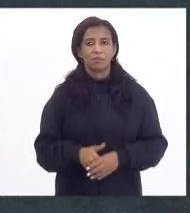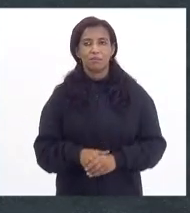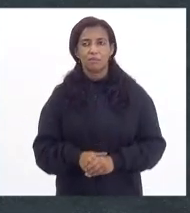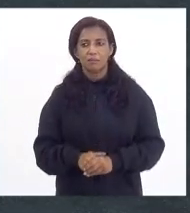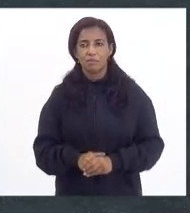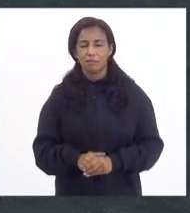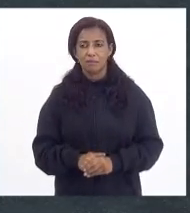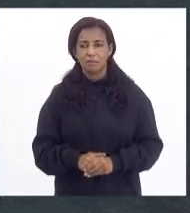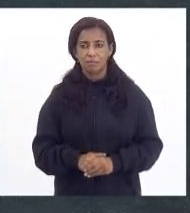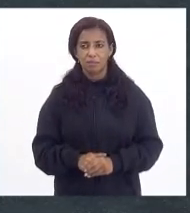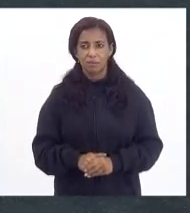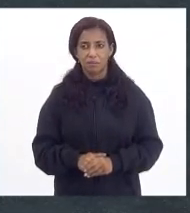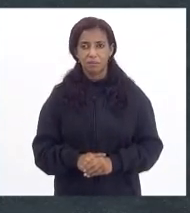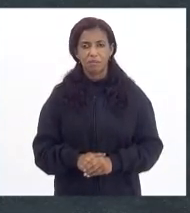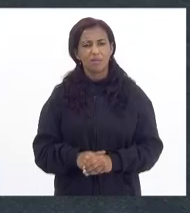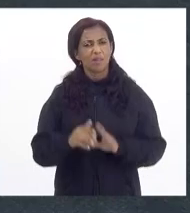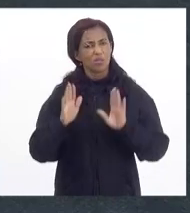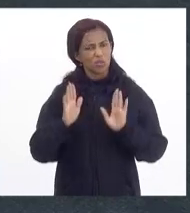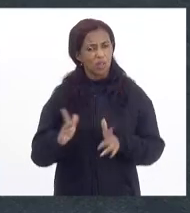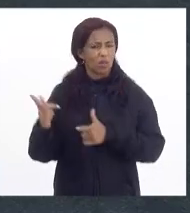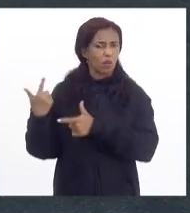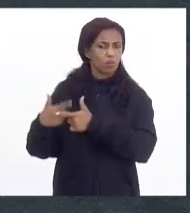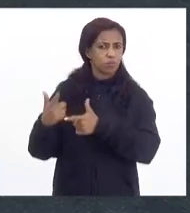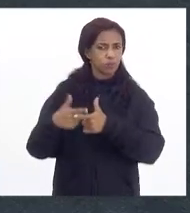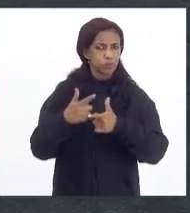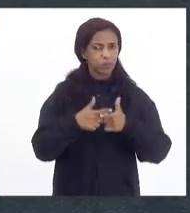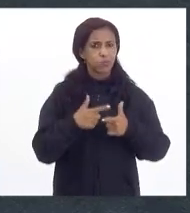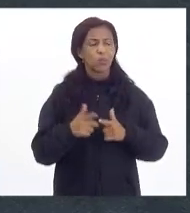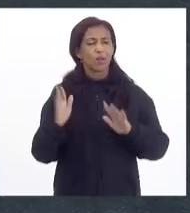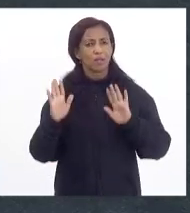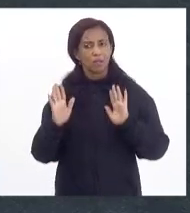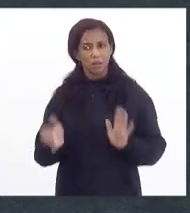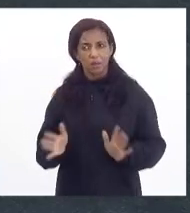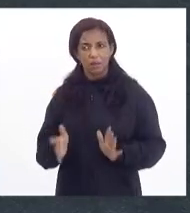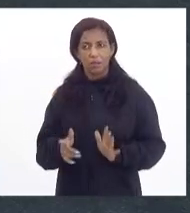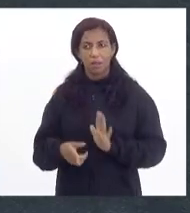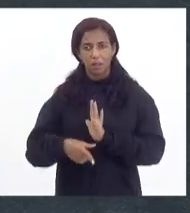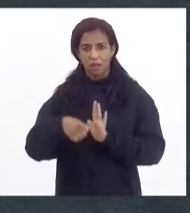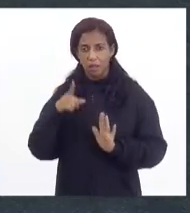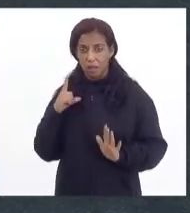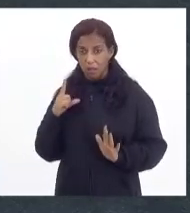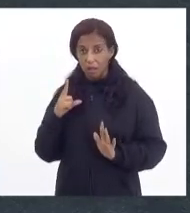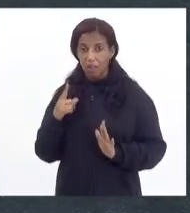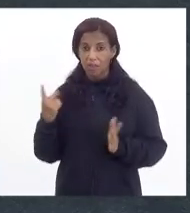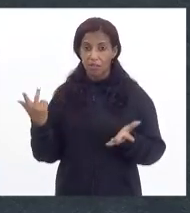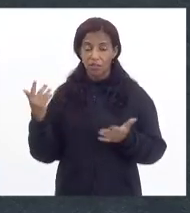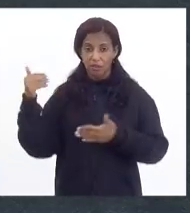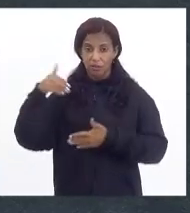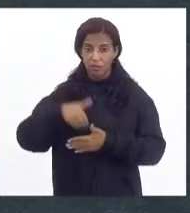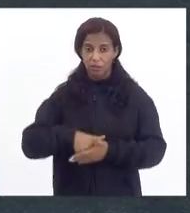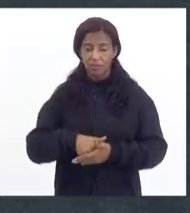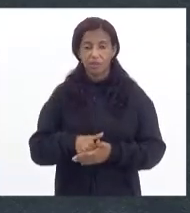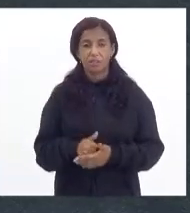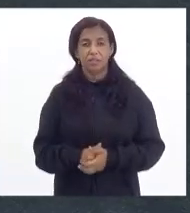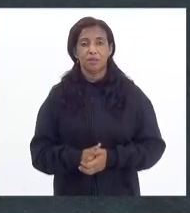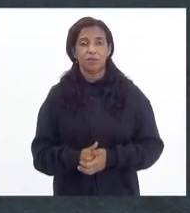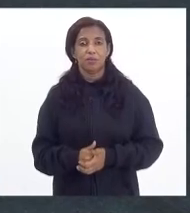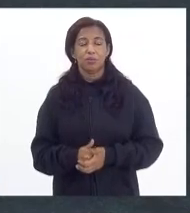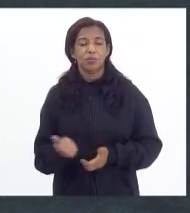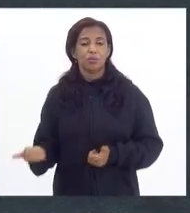Então, gente teve diversas brigas que pelo menos antes da votação o